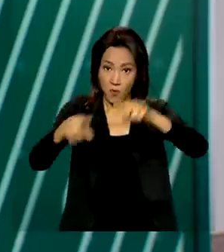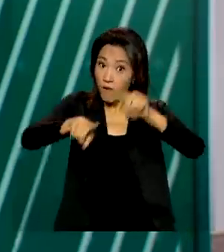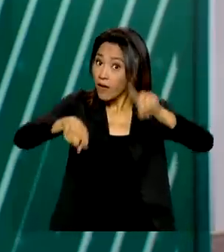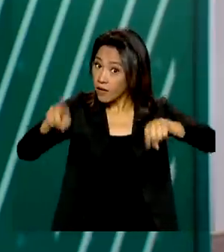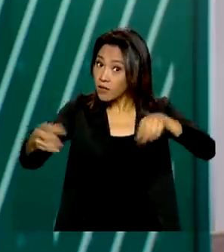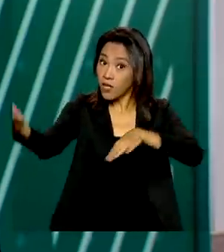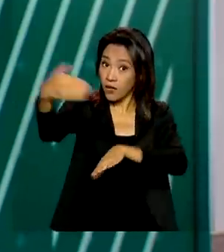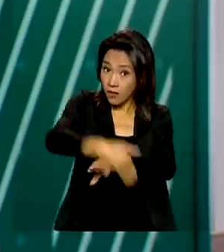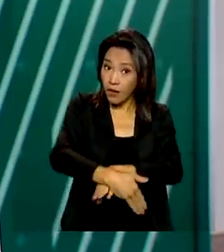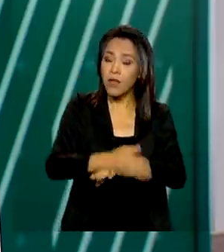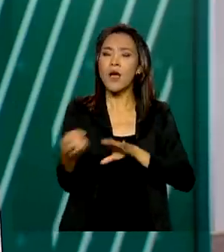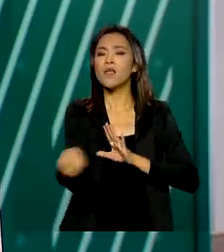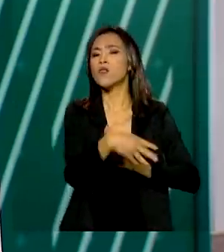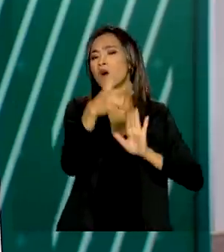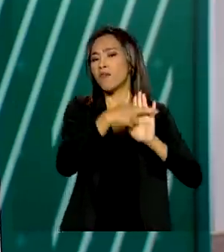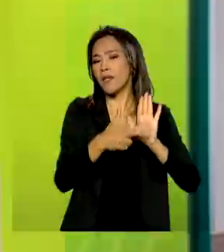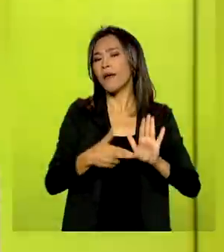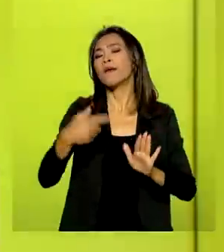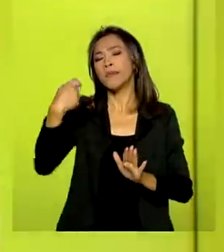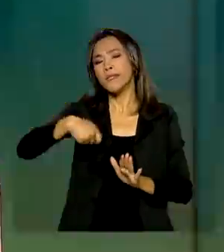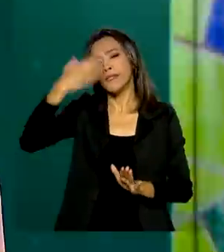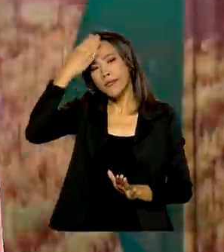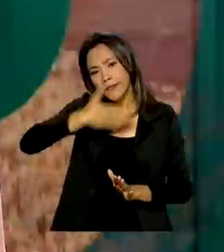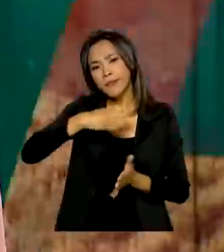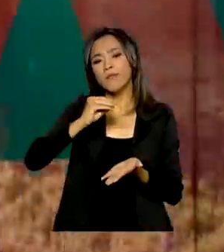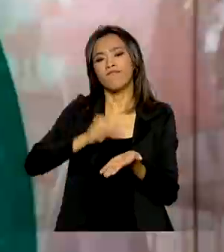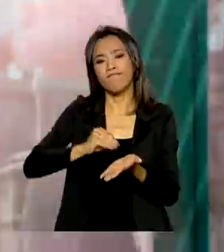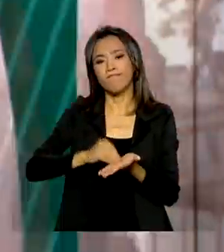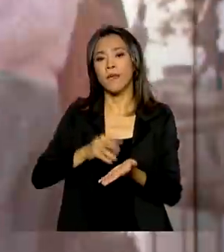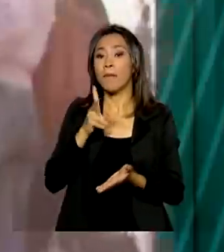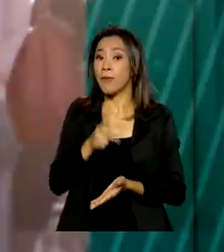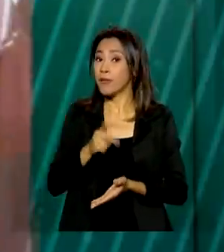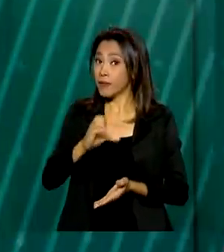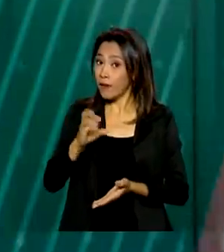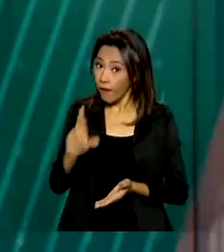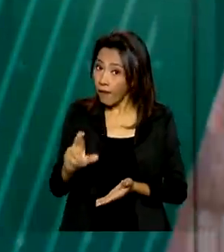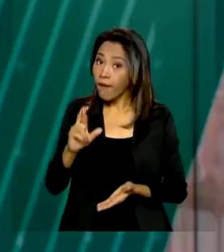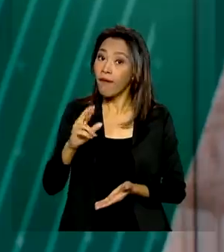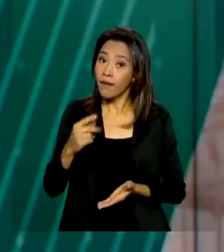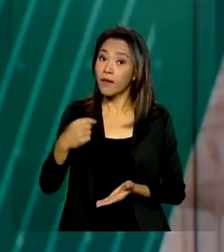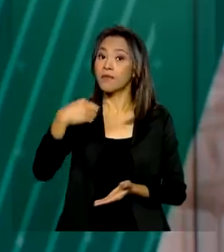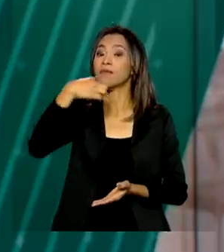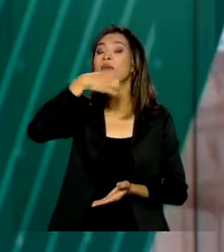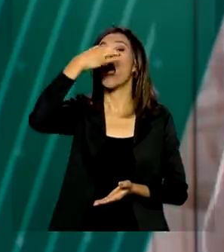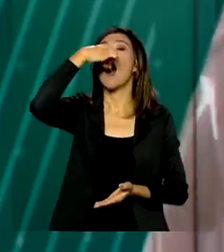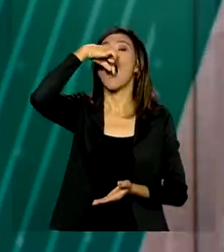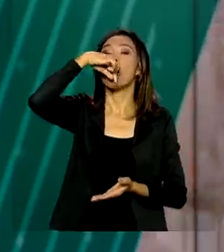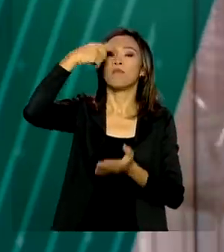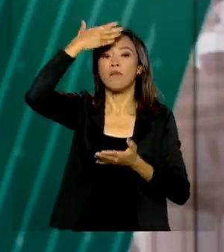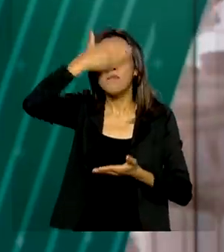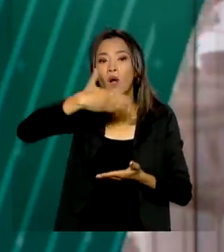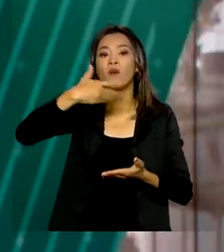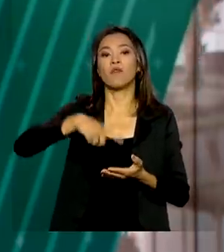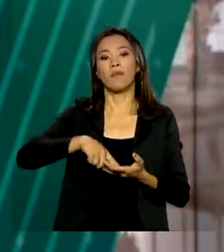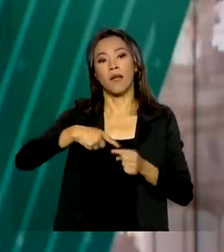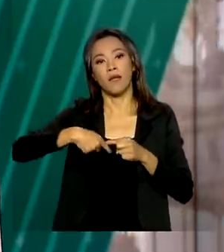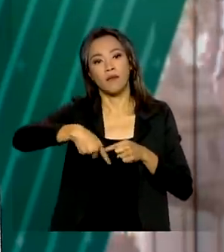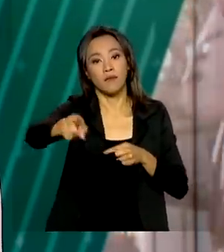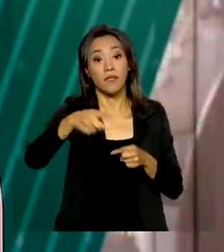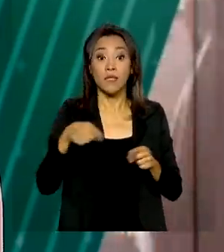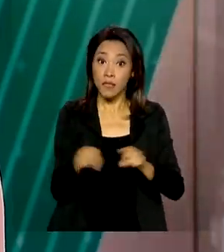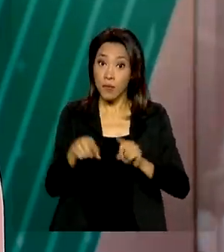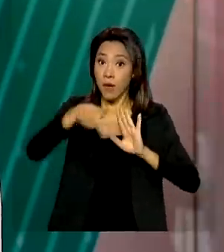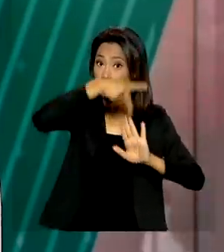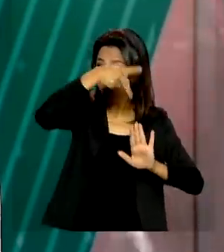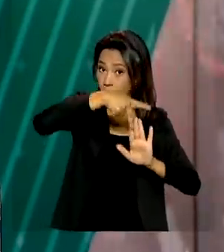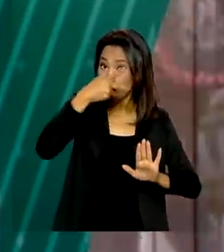novas regras está a exigência de testes do tipo RT-PCR para embarque e desembarque de tripulação marítima. A portaria também permite